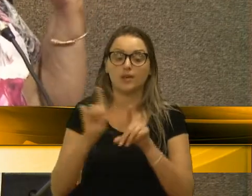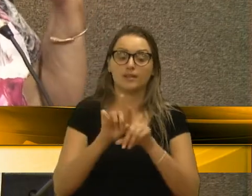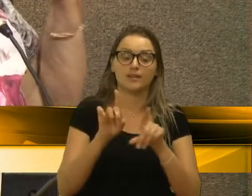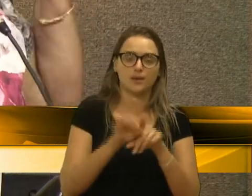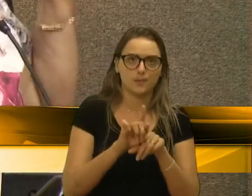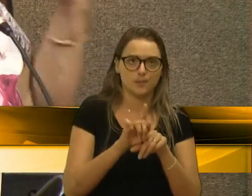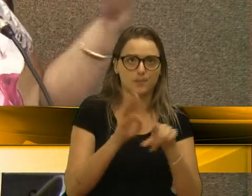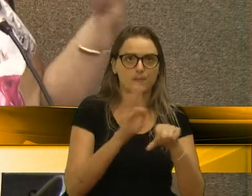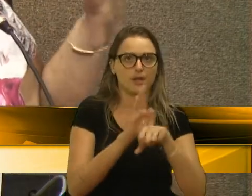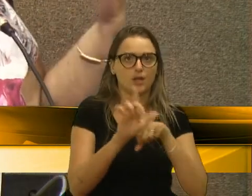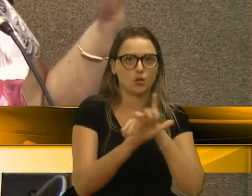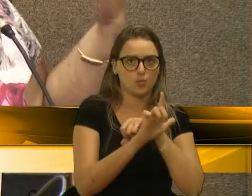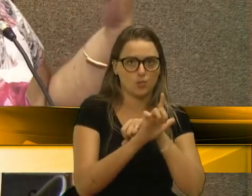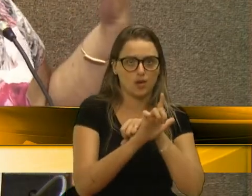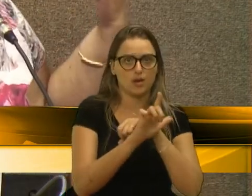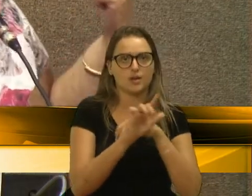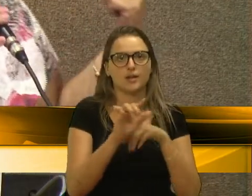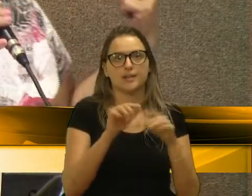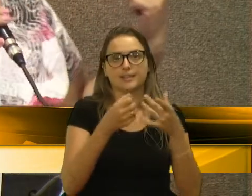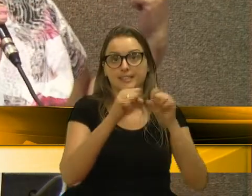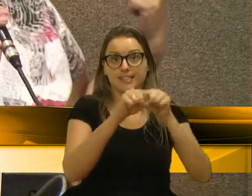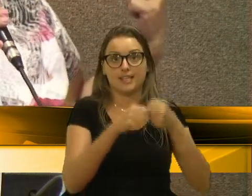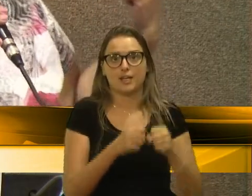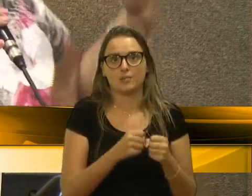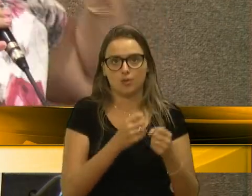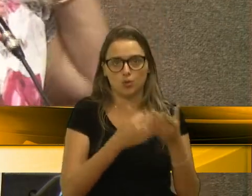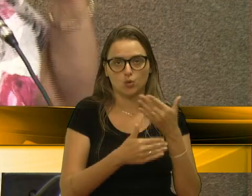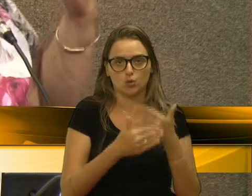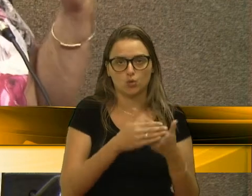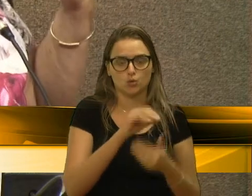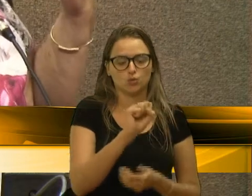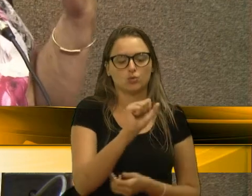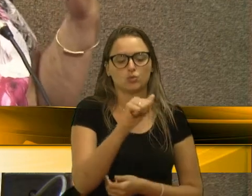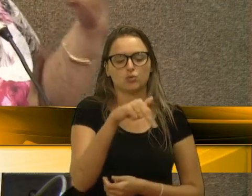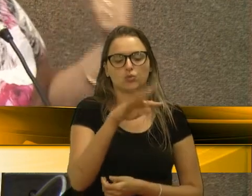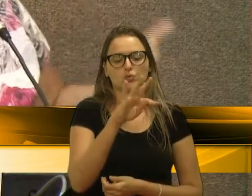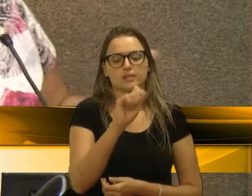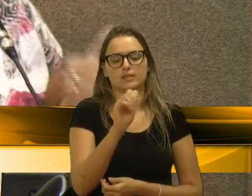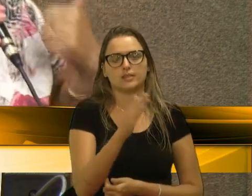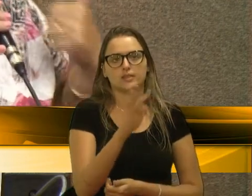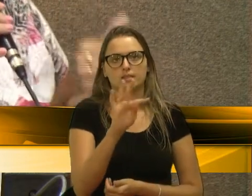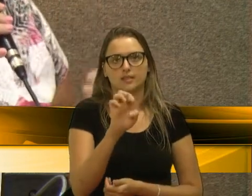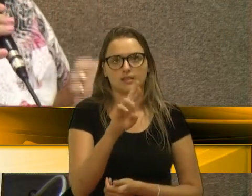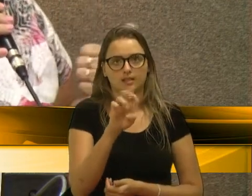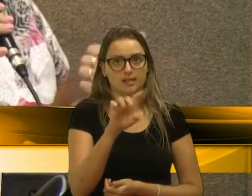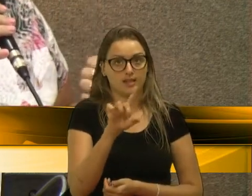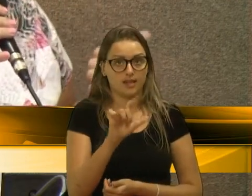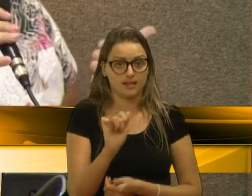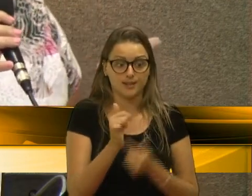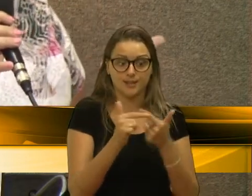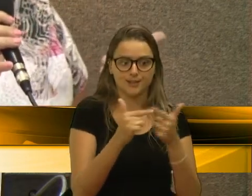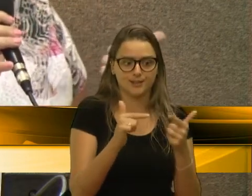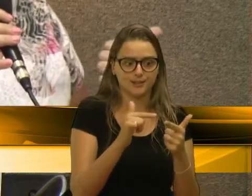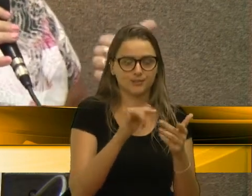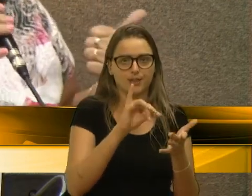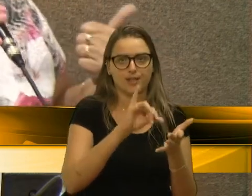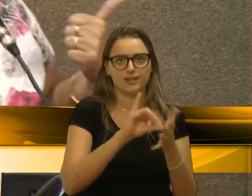prefeito destruiu o centro comunitário, e agora nós ficamos sem centro comunitário e provavelmente sem UBS,